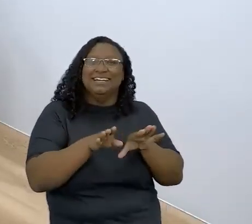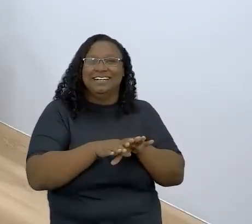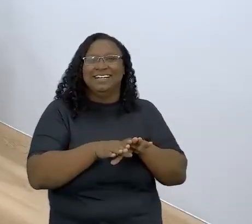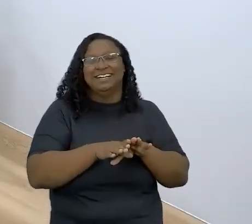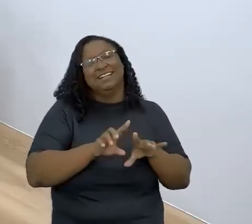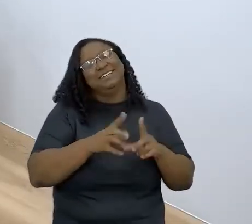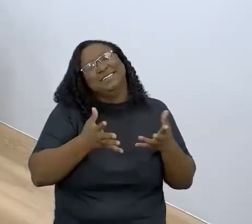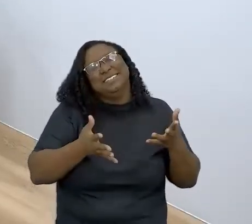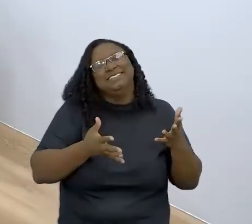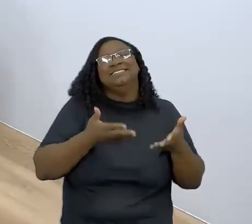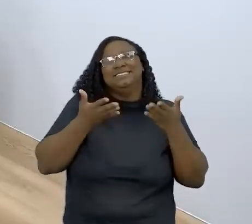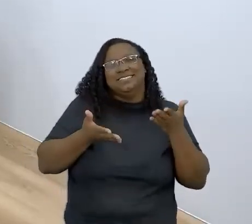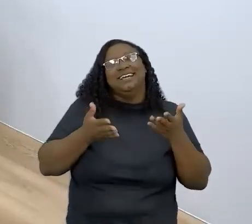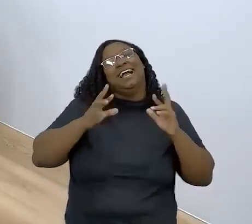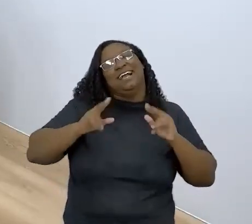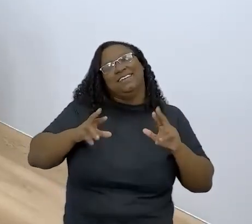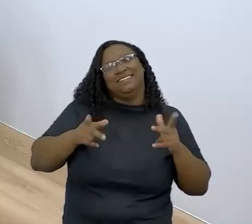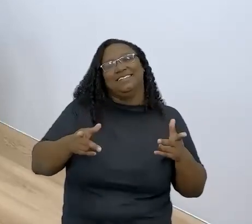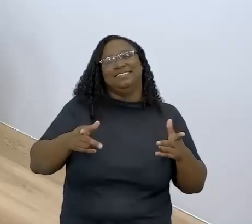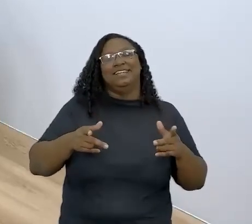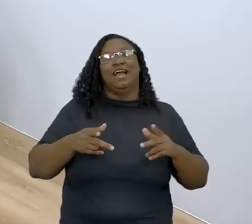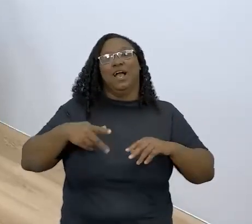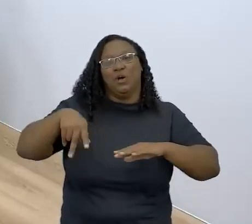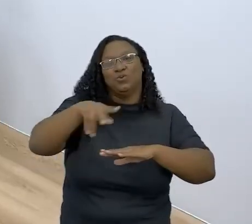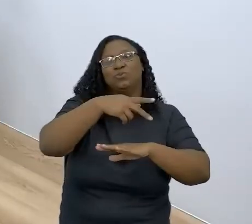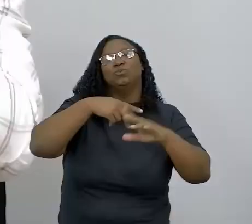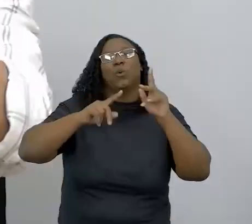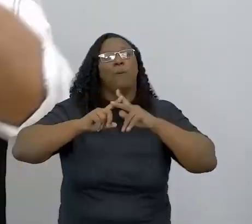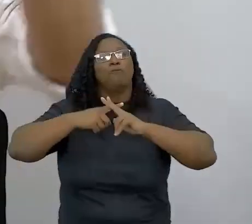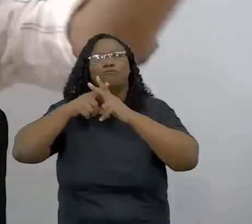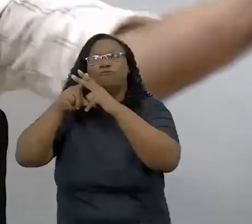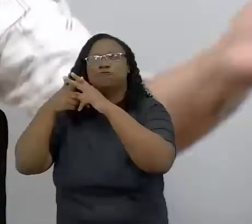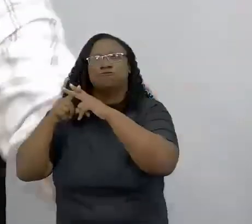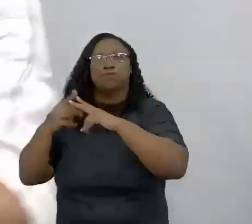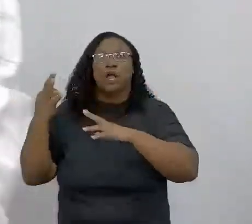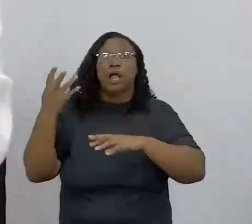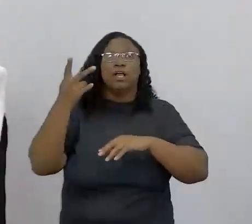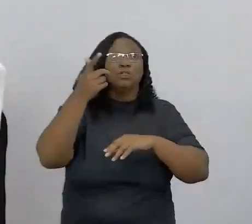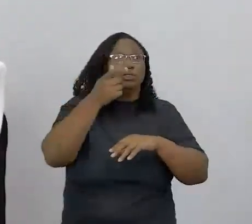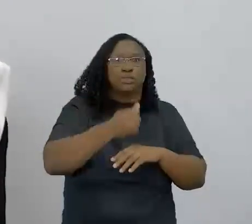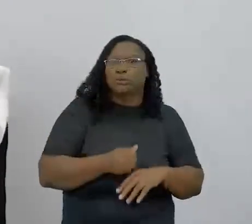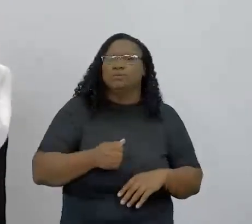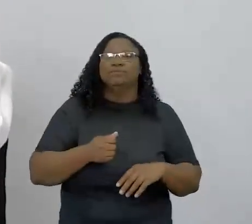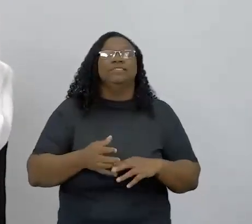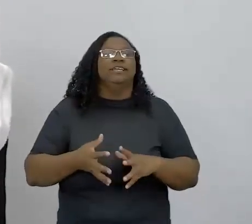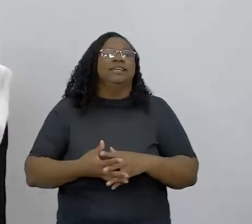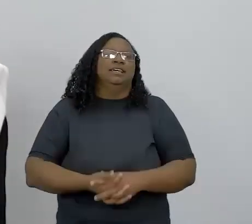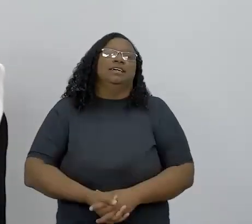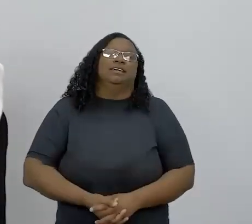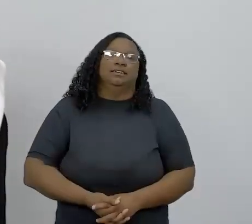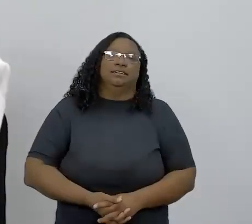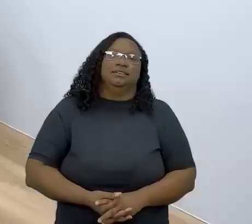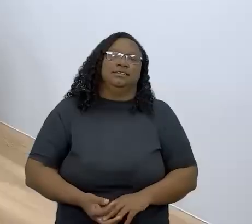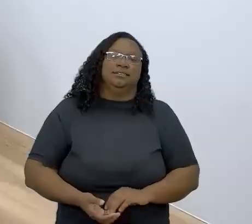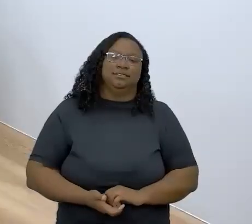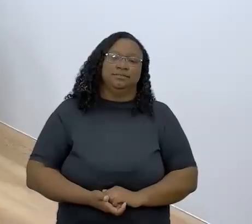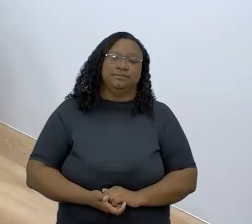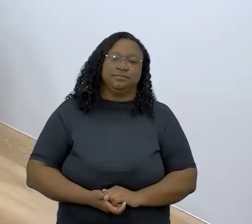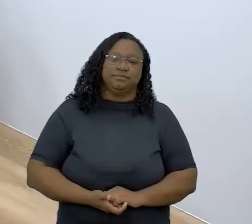Mas se não é o pessoal aqui da produção, né? Me ajudar toda a equipe de produção. Nós temos também a